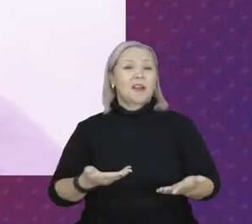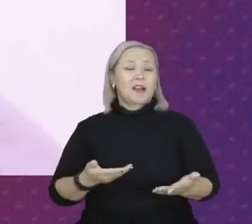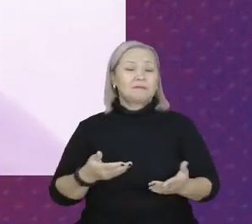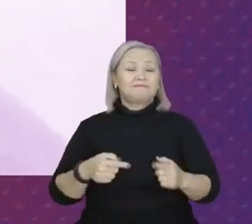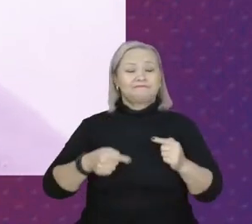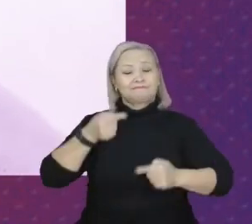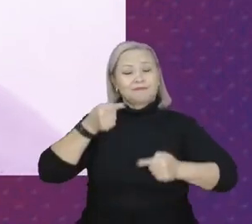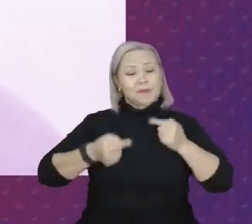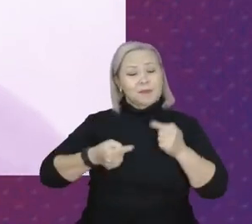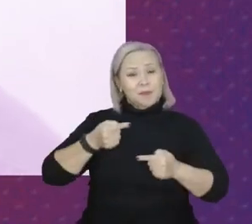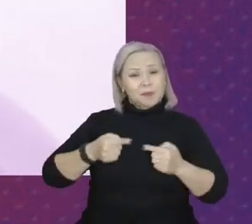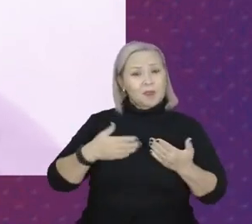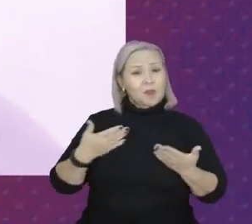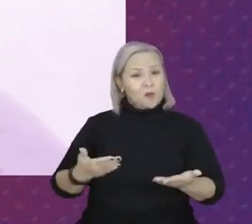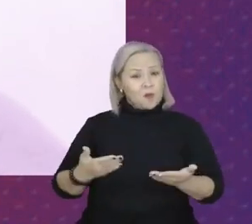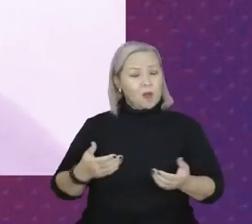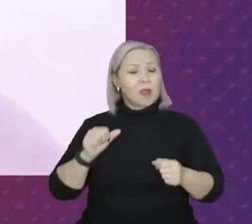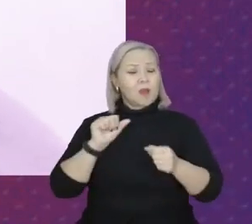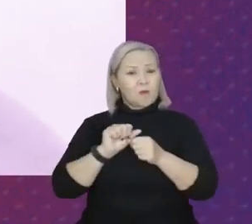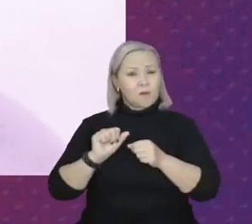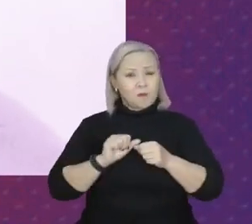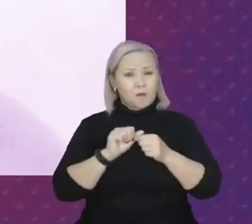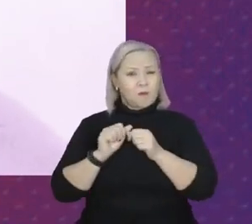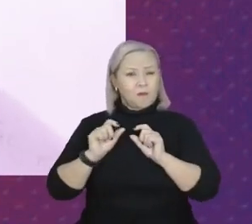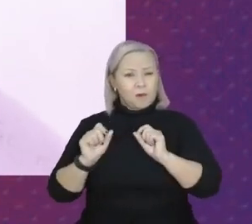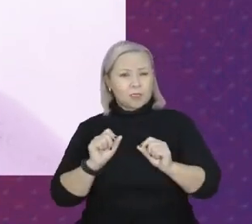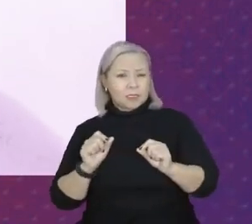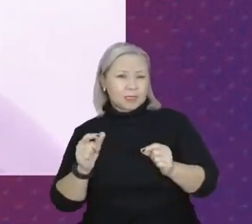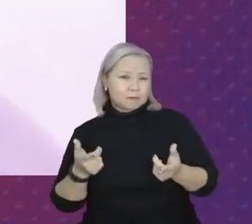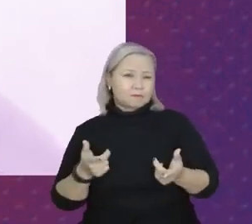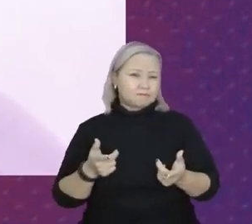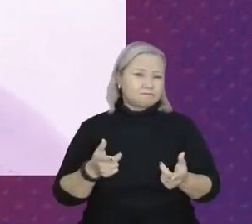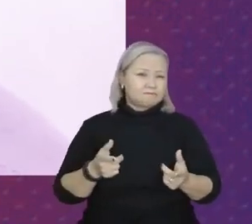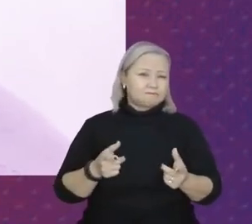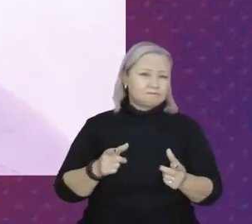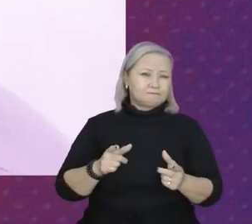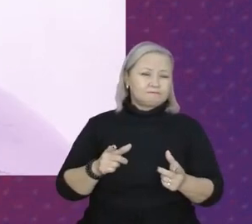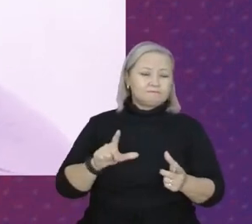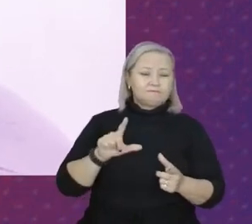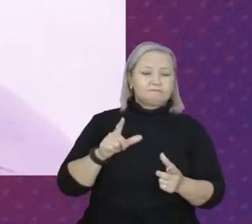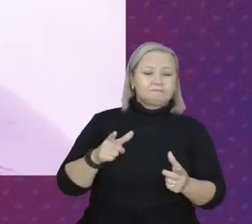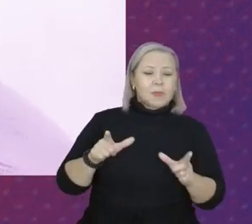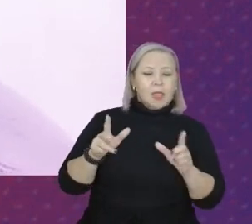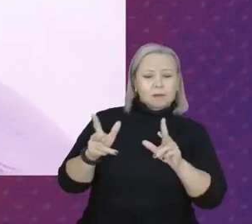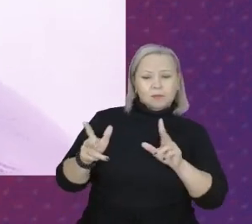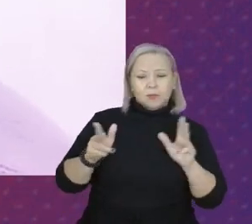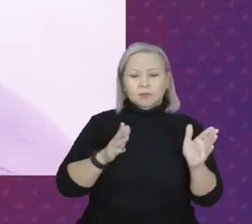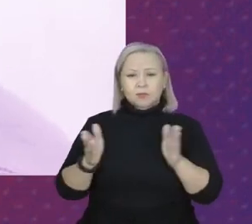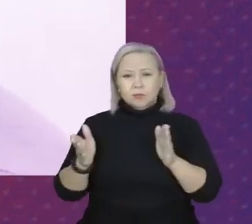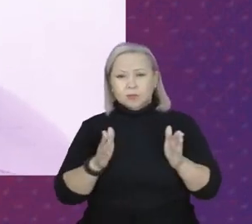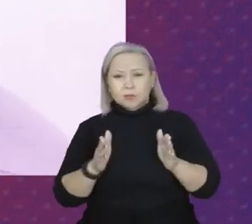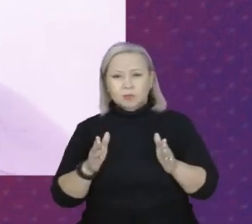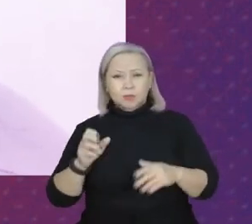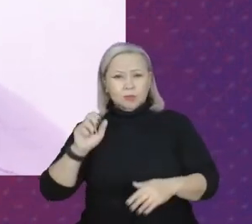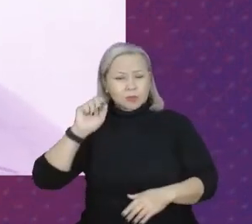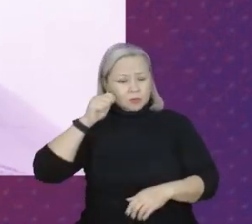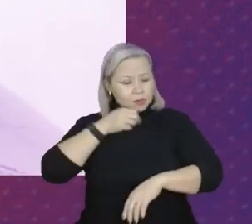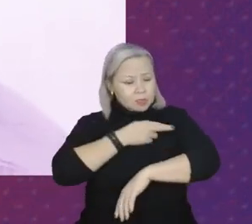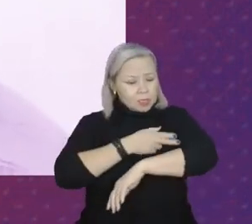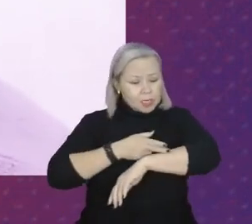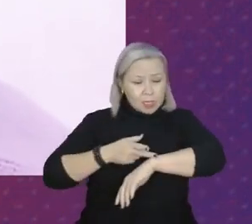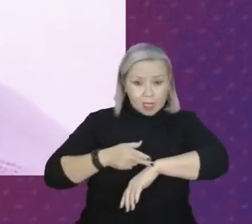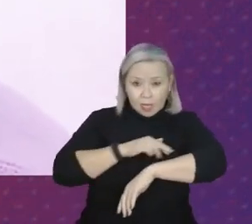política. E, quando nós fazemos o recorte racial, aí que, de fato, nós não conseguimos nos ver.